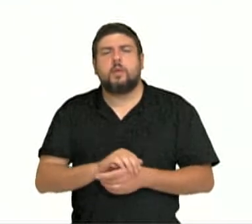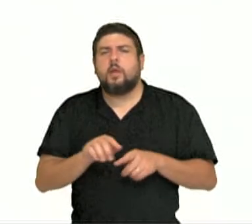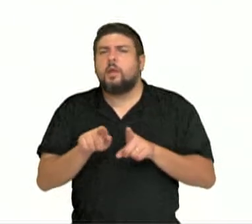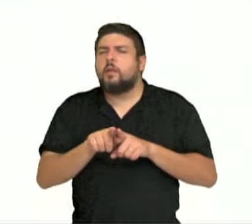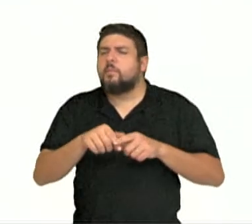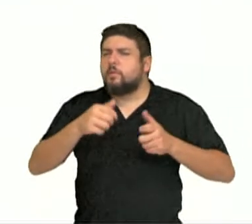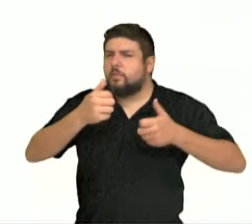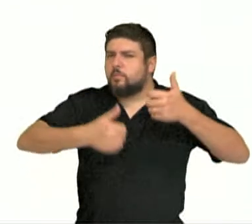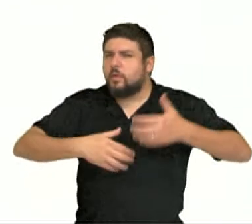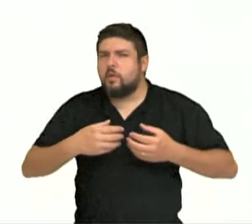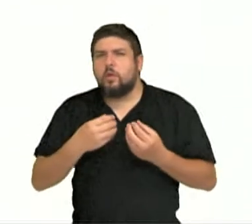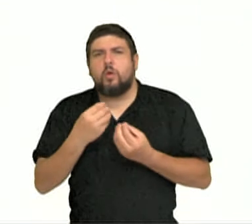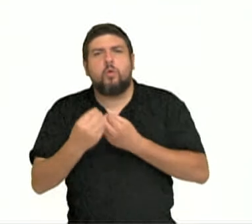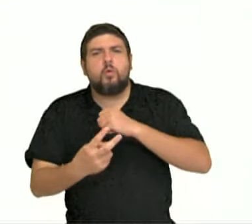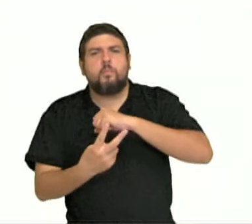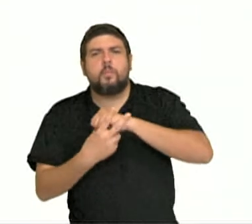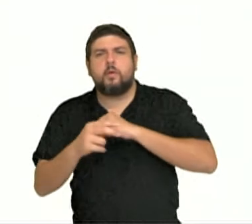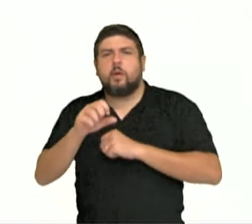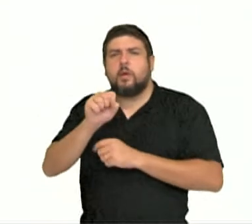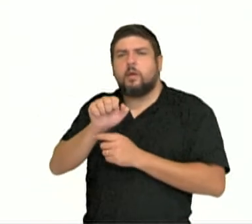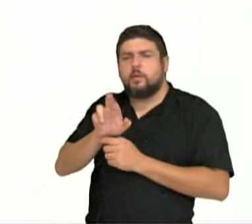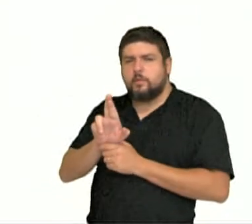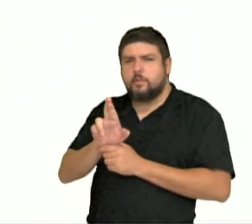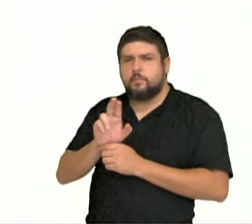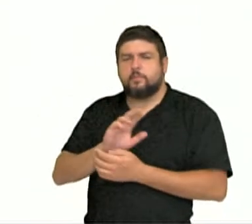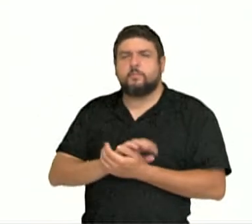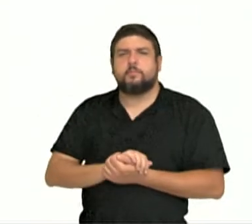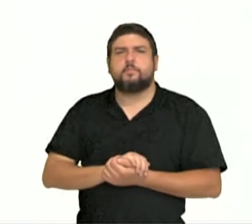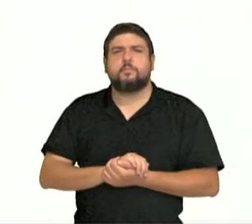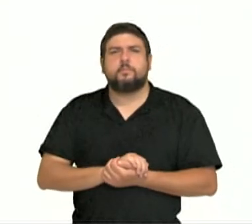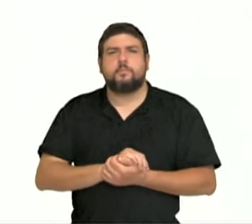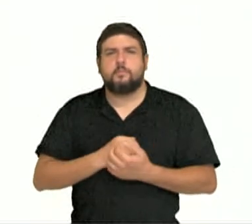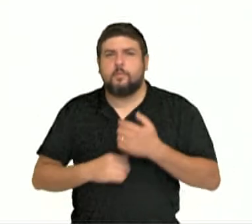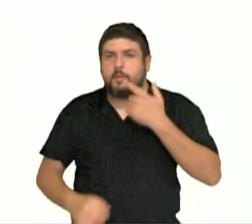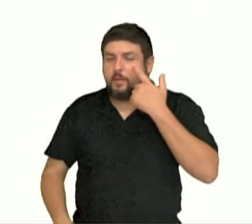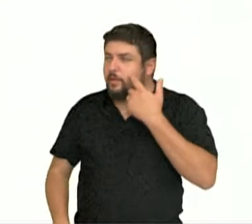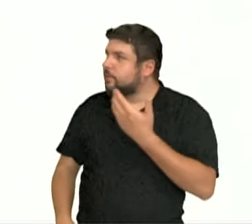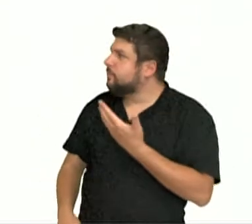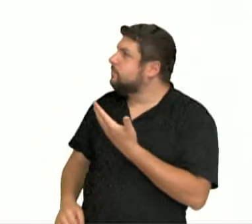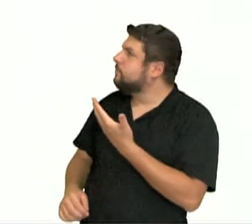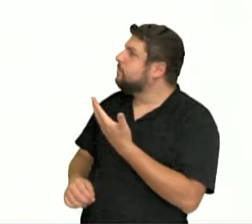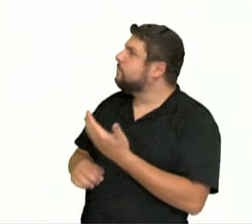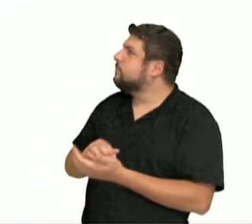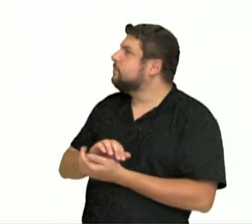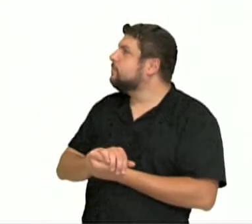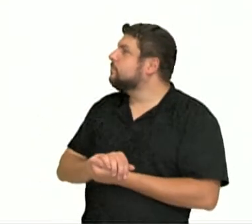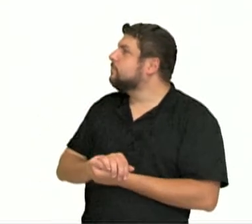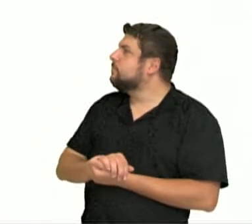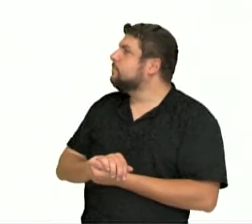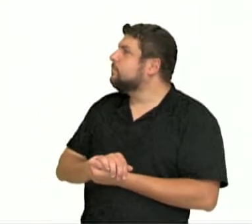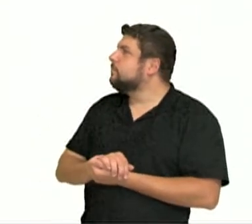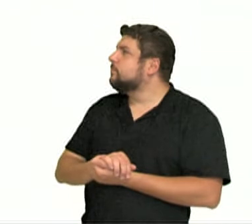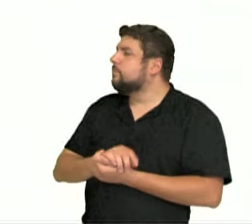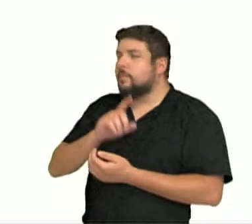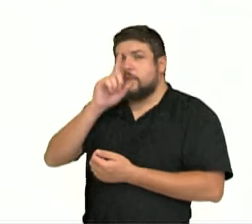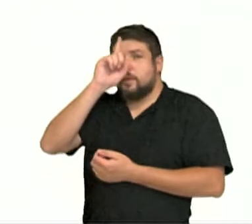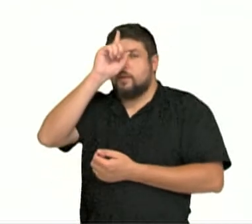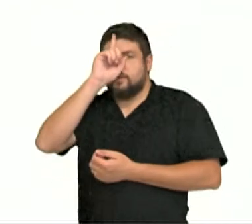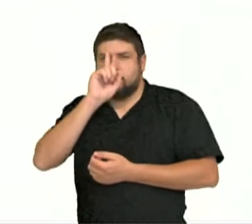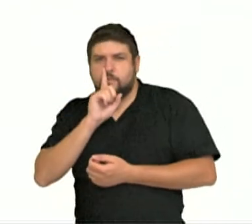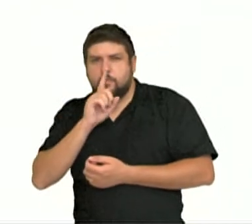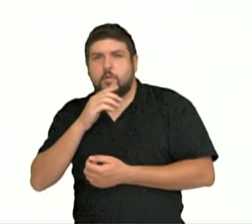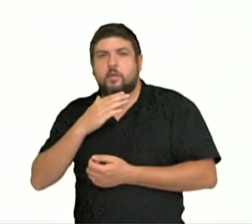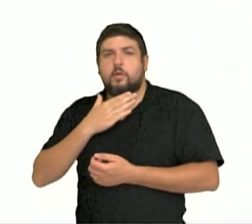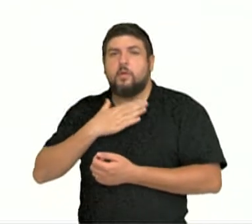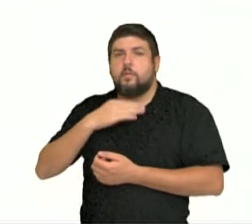utilizo o verbo ser para descrever as pessoas. Olha, então, os exemplos. Britney Spears é rubia, é loira. Mi tio é mais